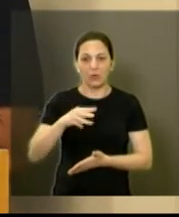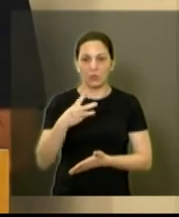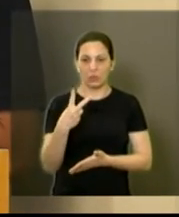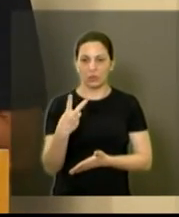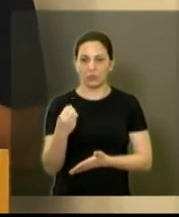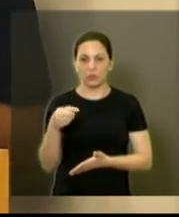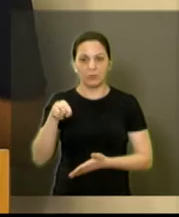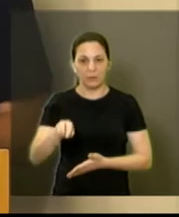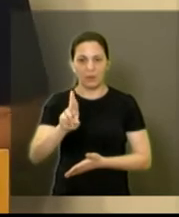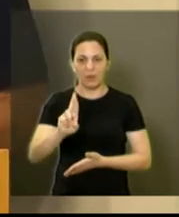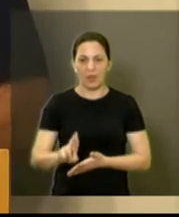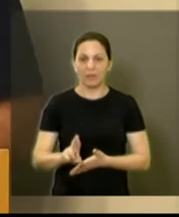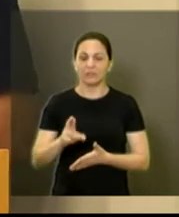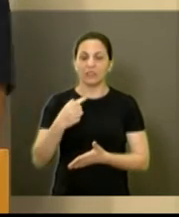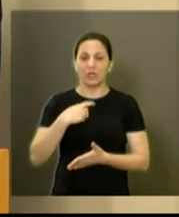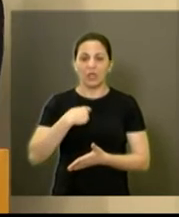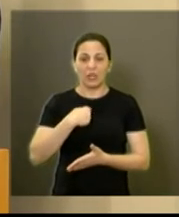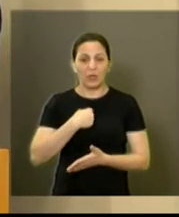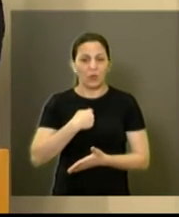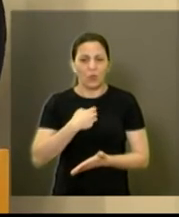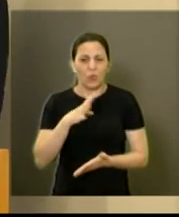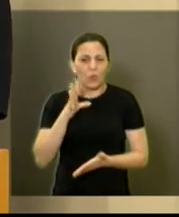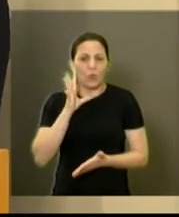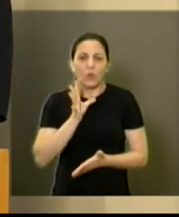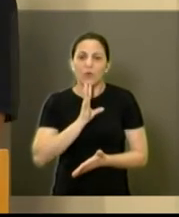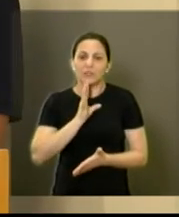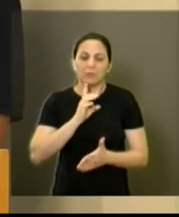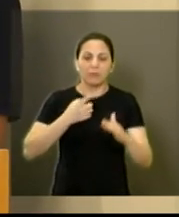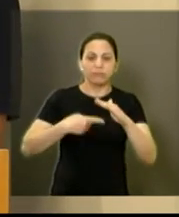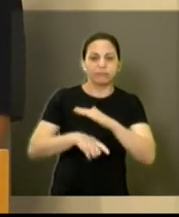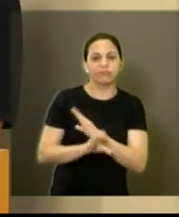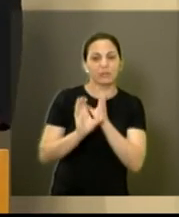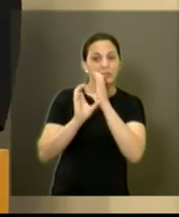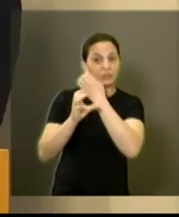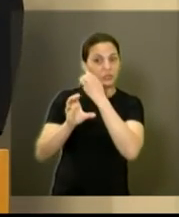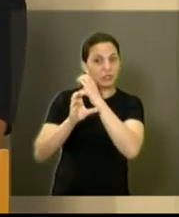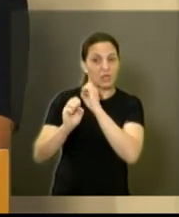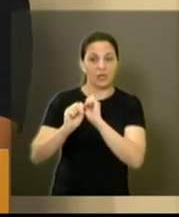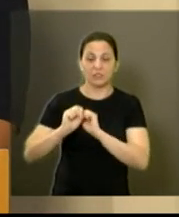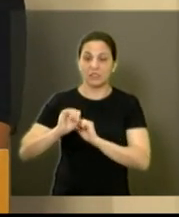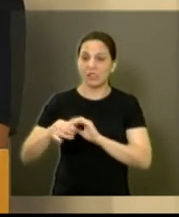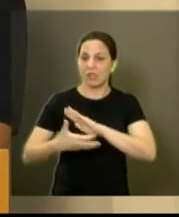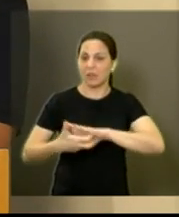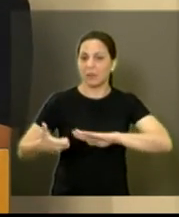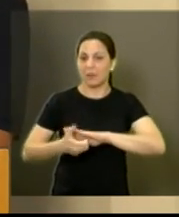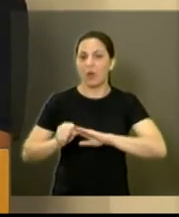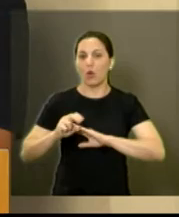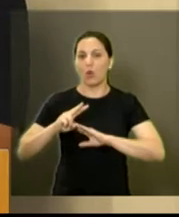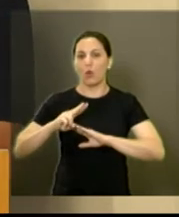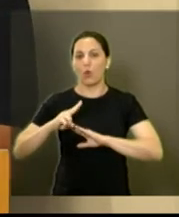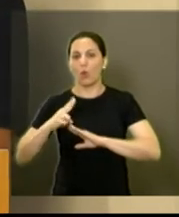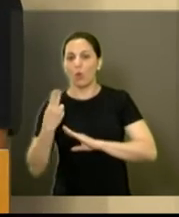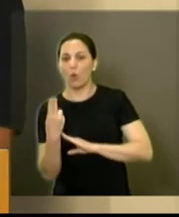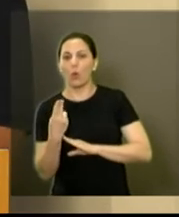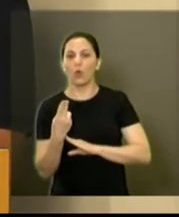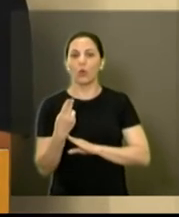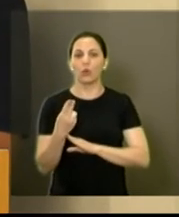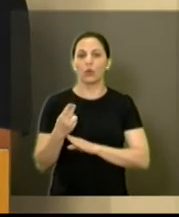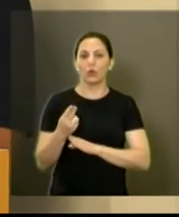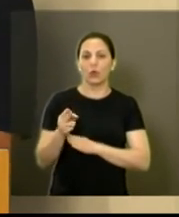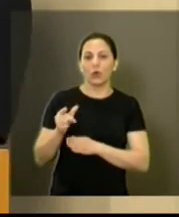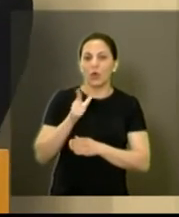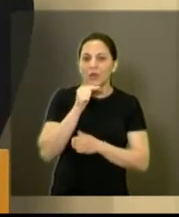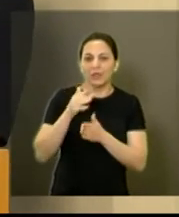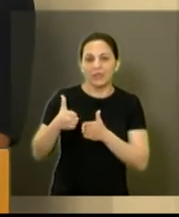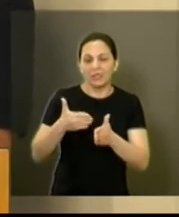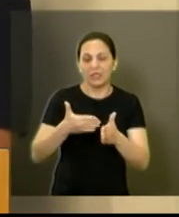conhecimento específico da engenharia do que eles vão fazer se vai só a questão de desassorear ou já começar a mexer com as margens também com